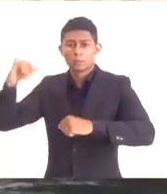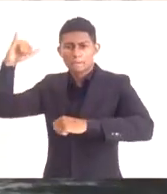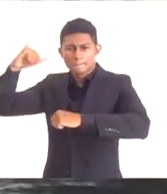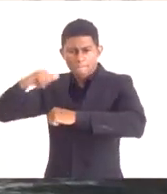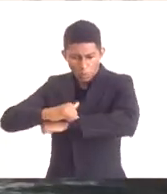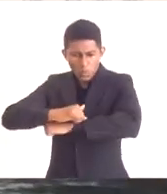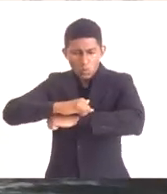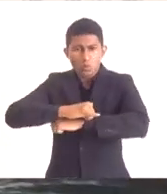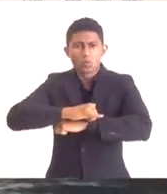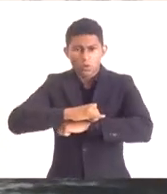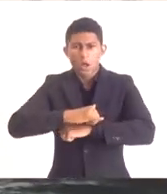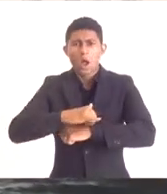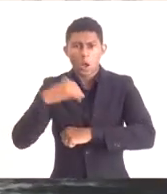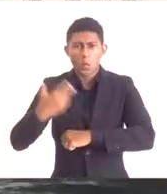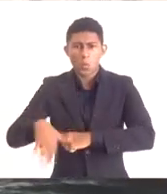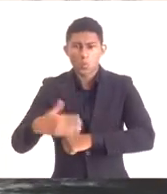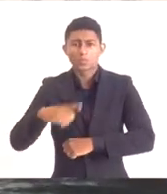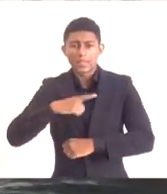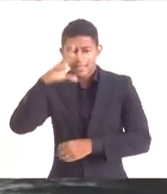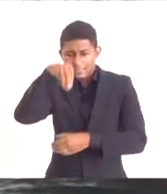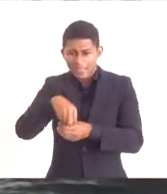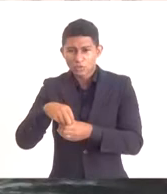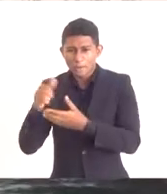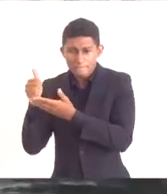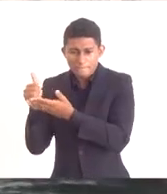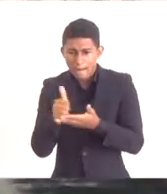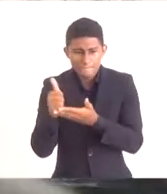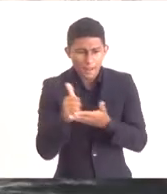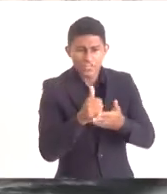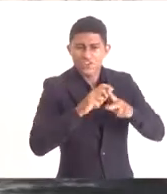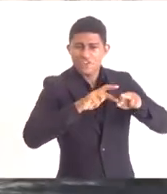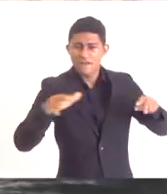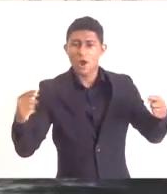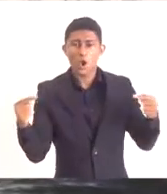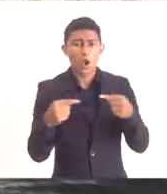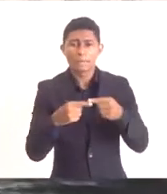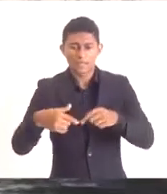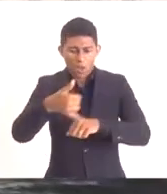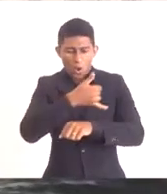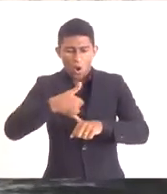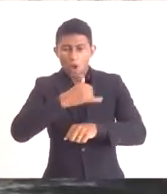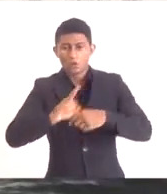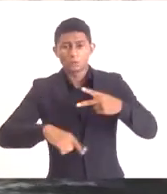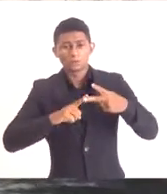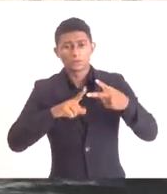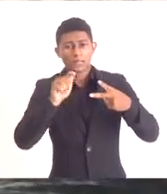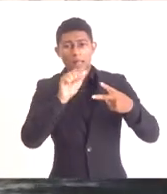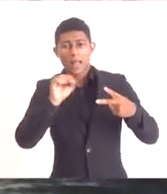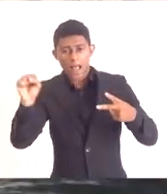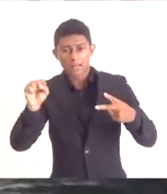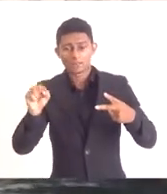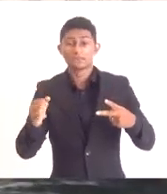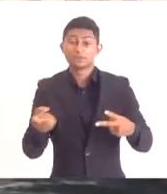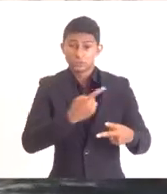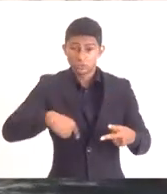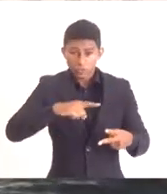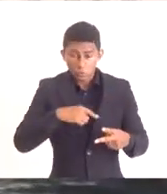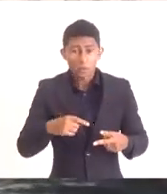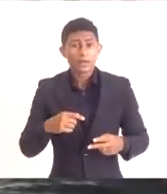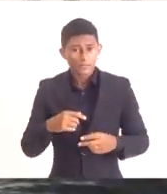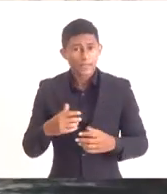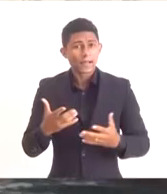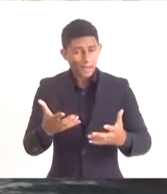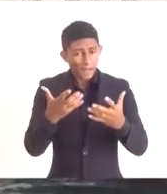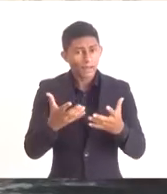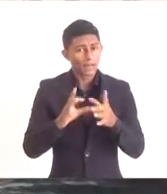importantes, críticas, para o mercado de óleo e gás. Estamos à disposição com a nossa incubadora, Business Park. O